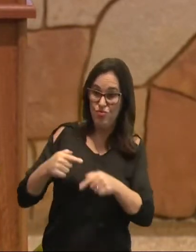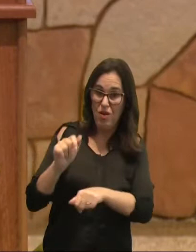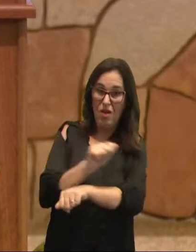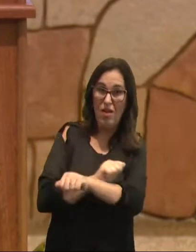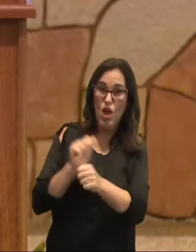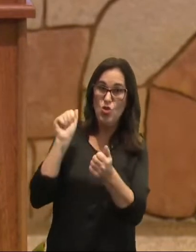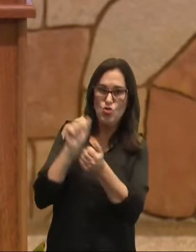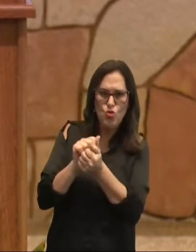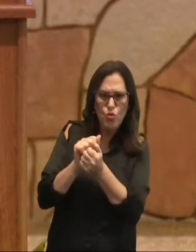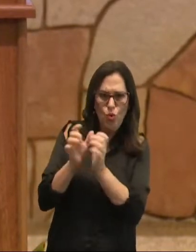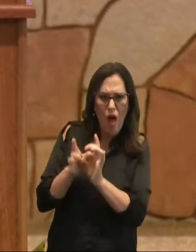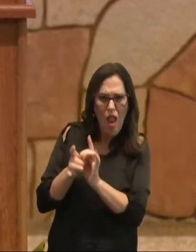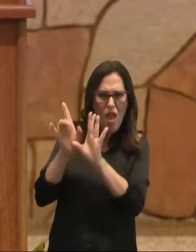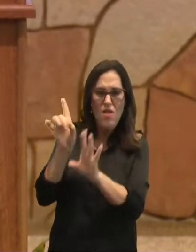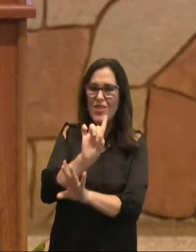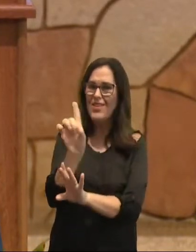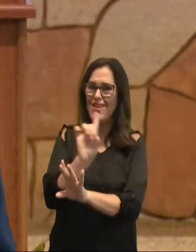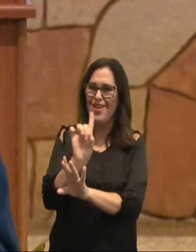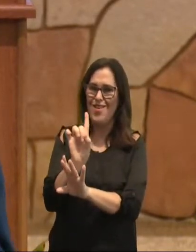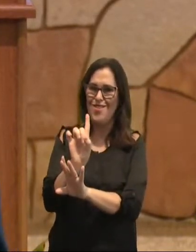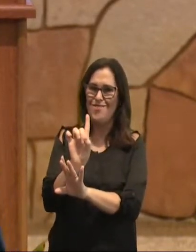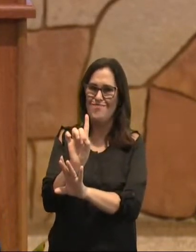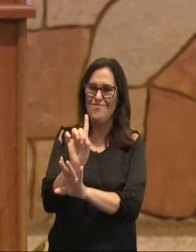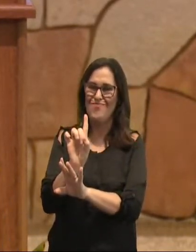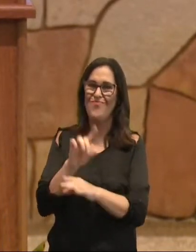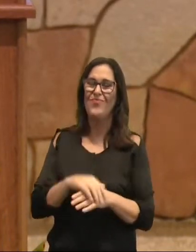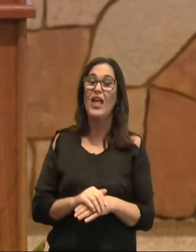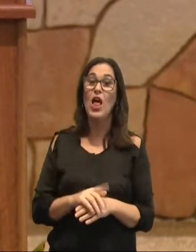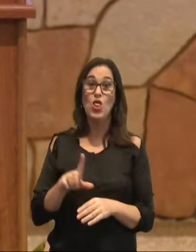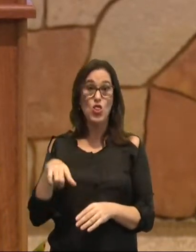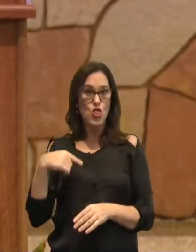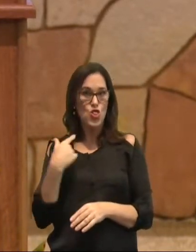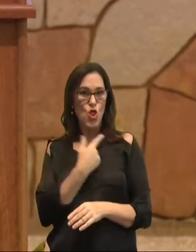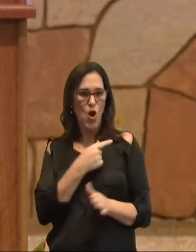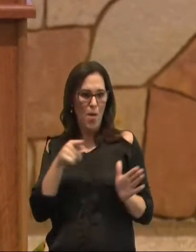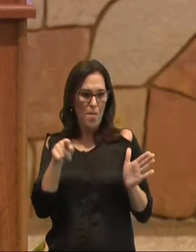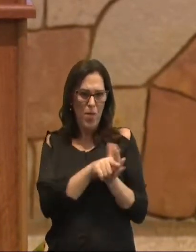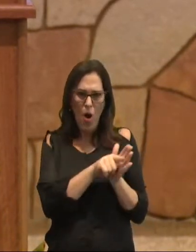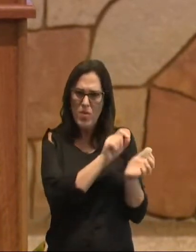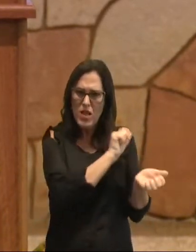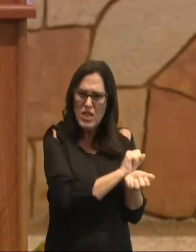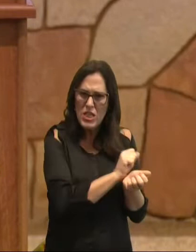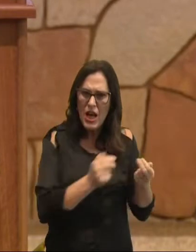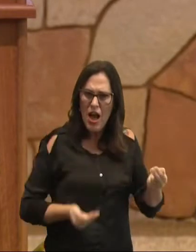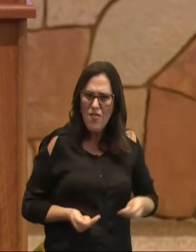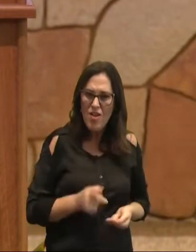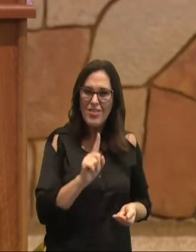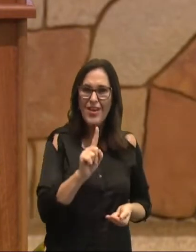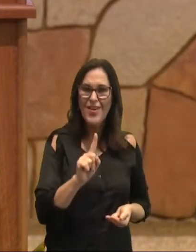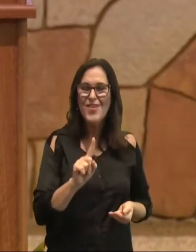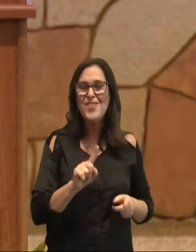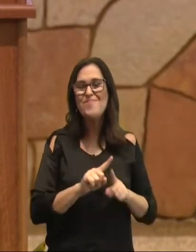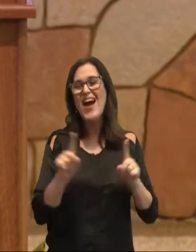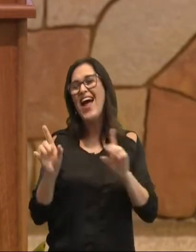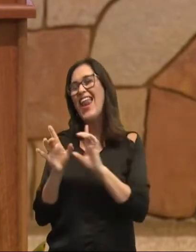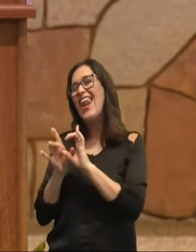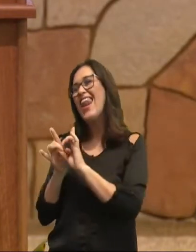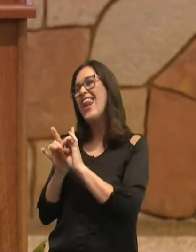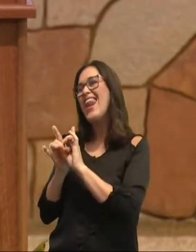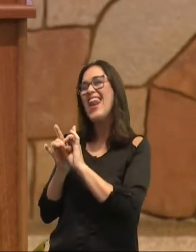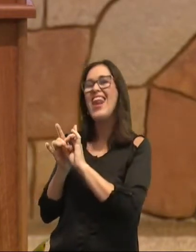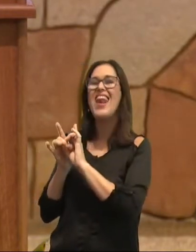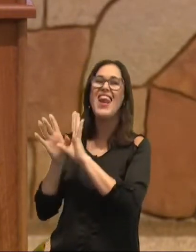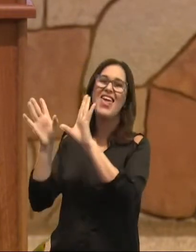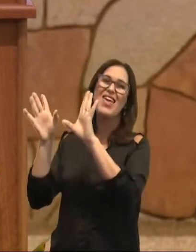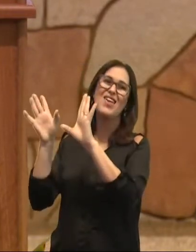filho da livre, e assim irmãos, somos filhos, não da escrava, e sim, da livre, Paulo queria,